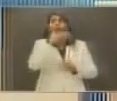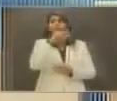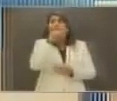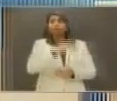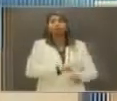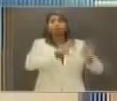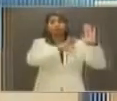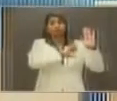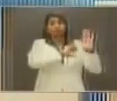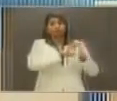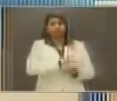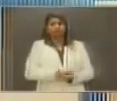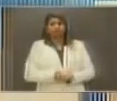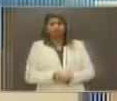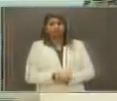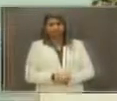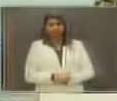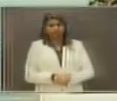Um minuto e meio.